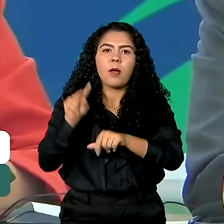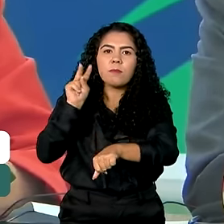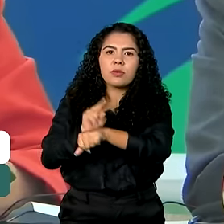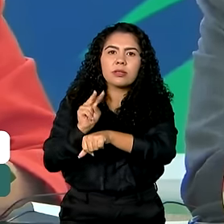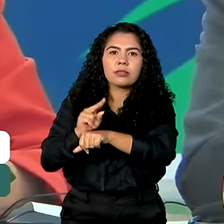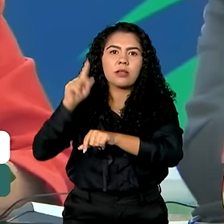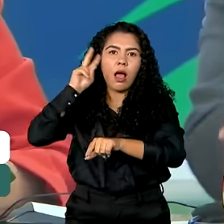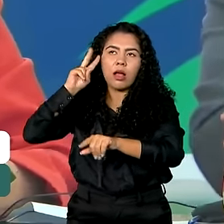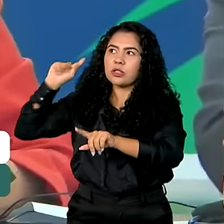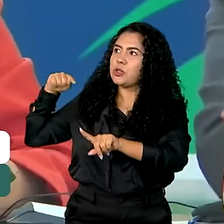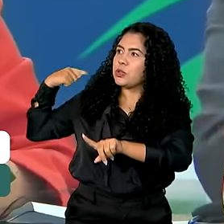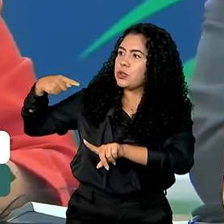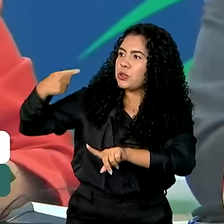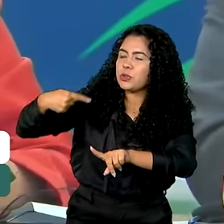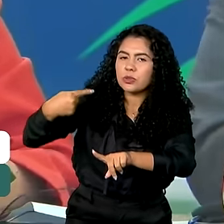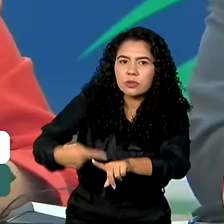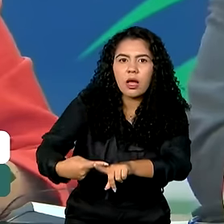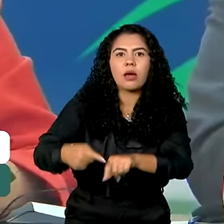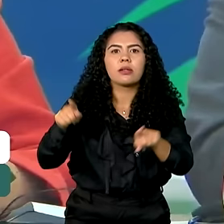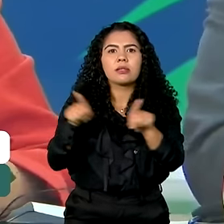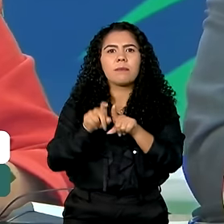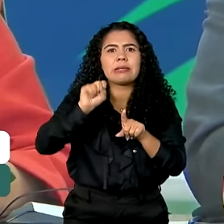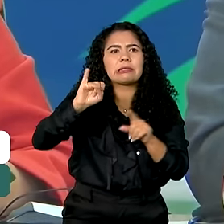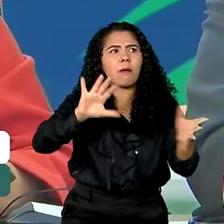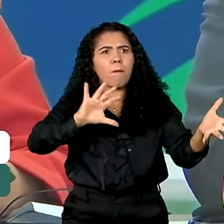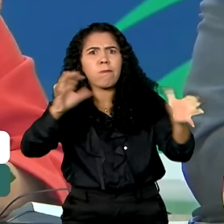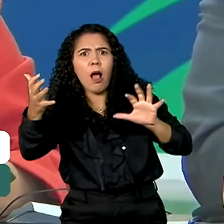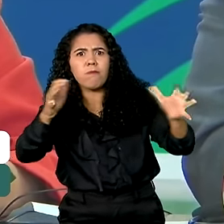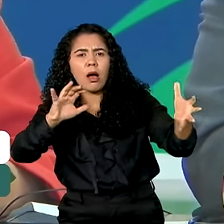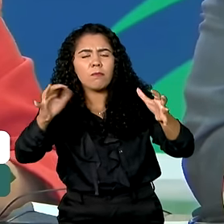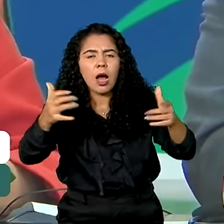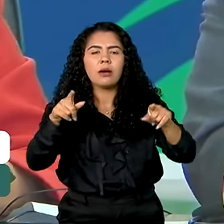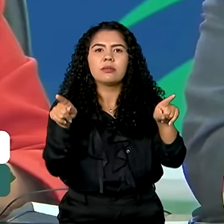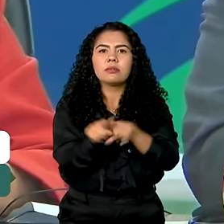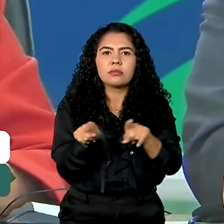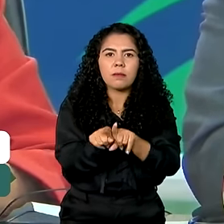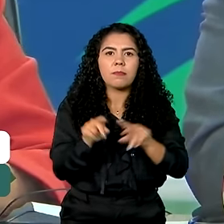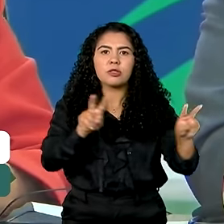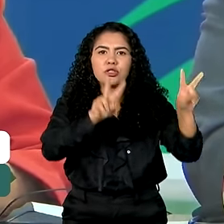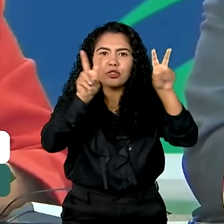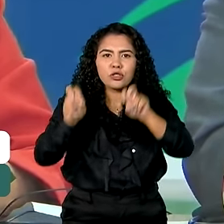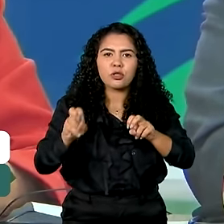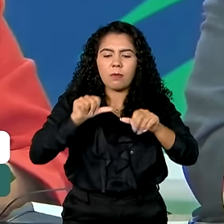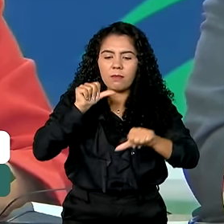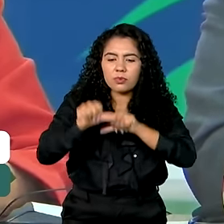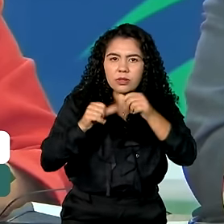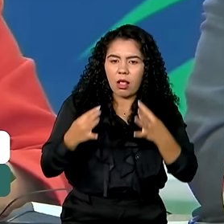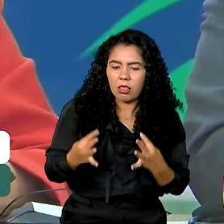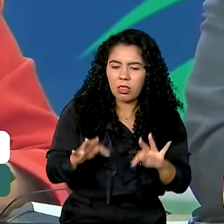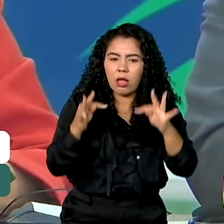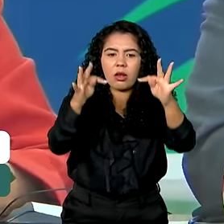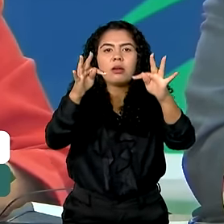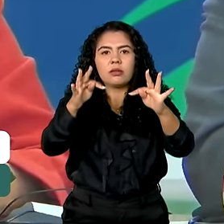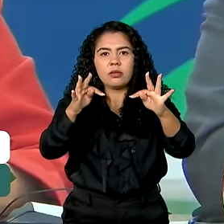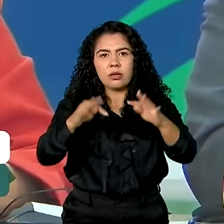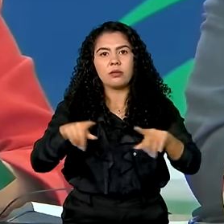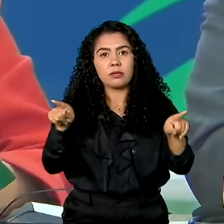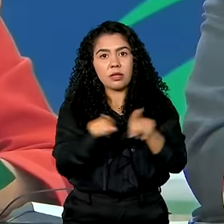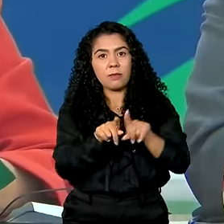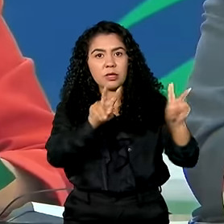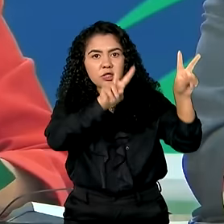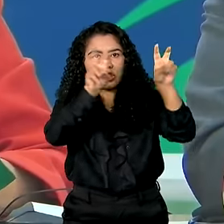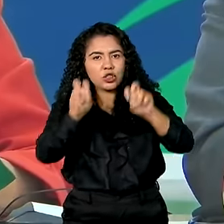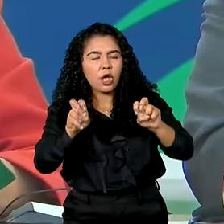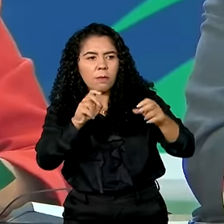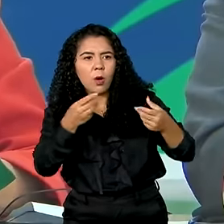cultural e resiliência a desastres e a defesa da transferência de tecnologia e da democratização de governança digital